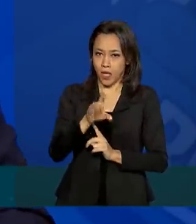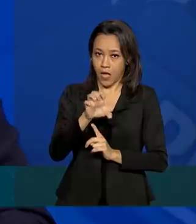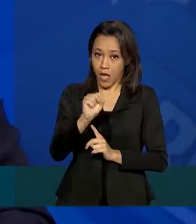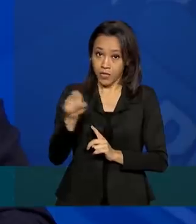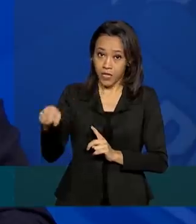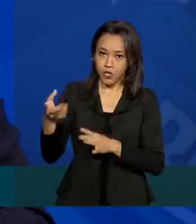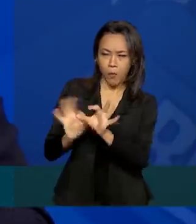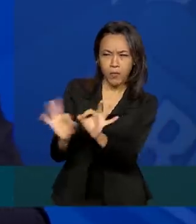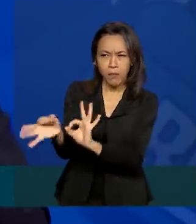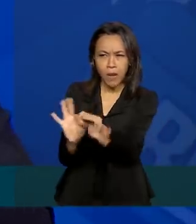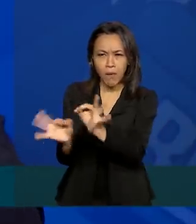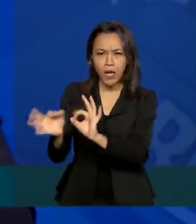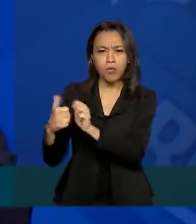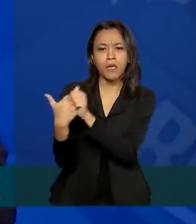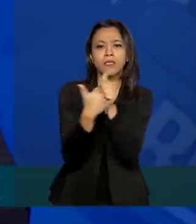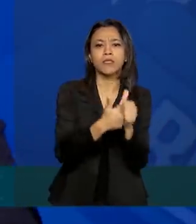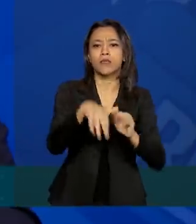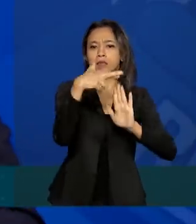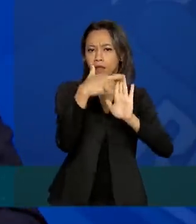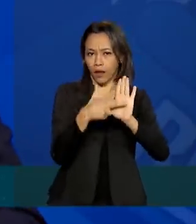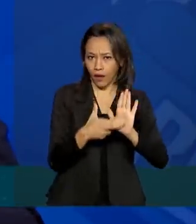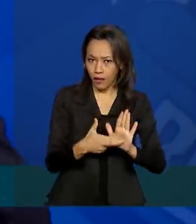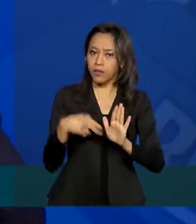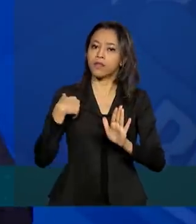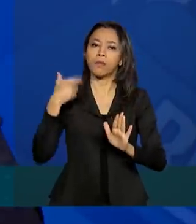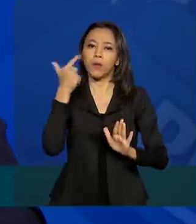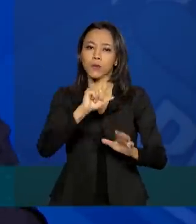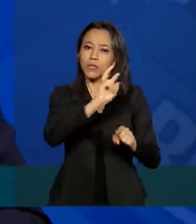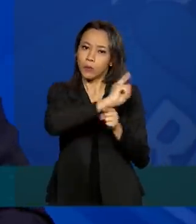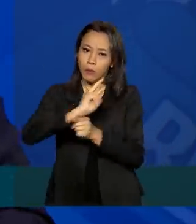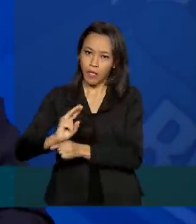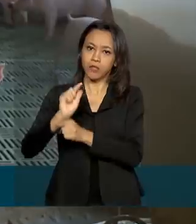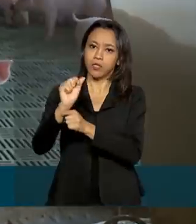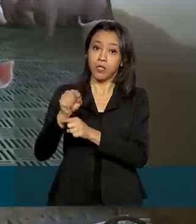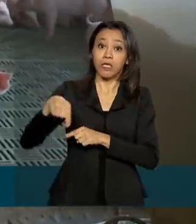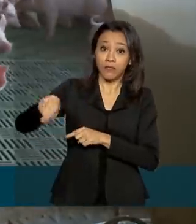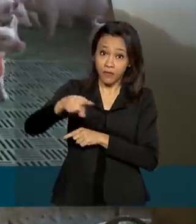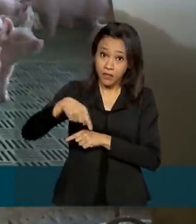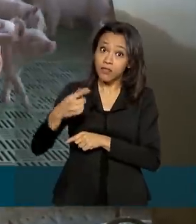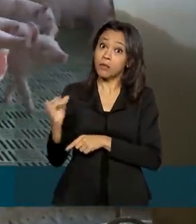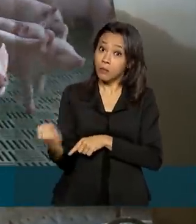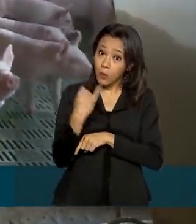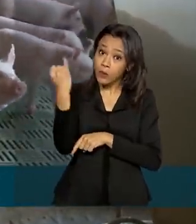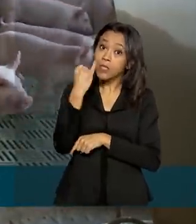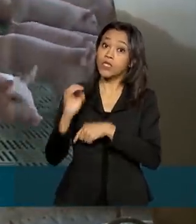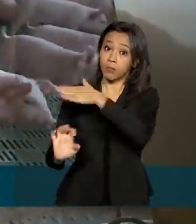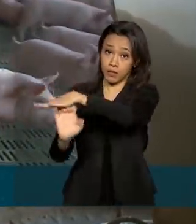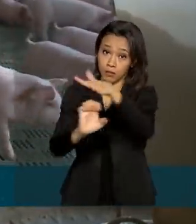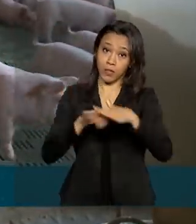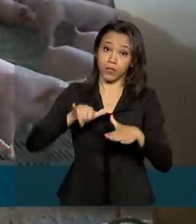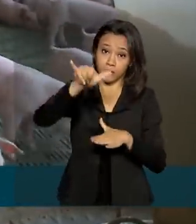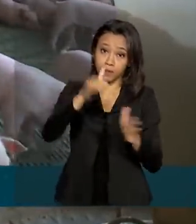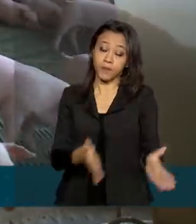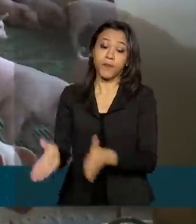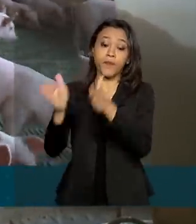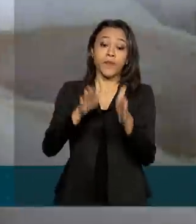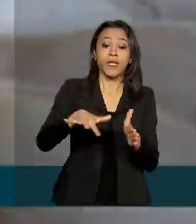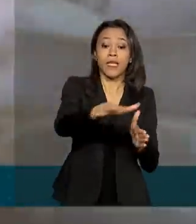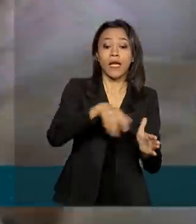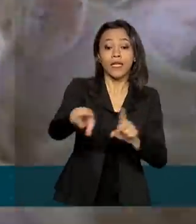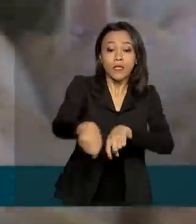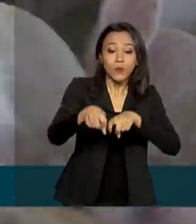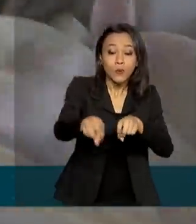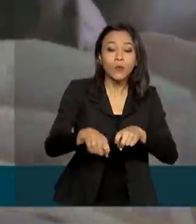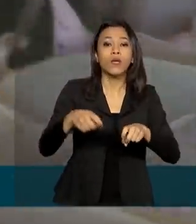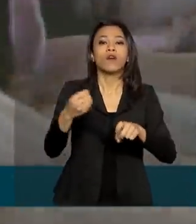para pegar essa linha de crédito e essa linha vai ser importante para as demais companhias. Já na agricultura, protocolos foram criados para os